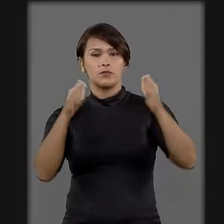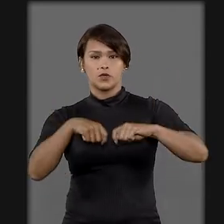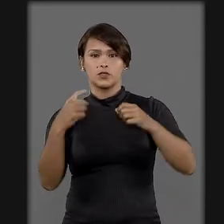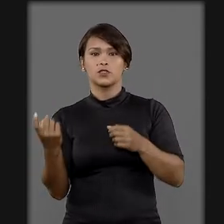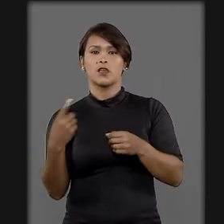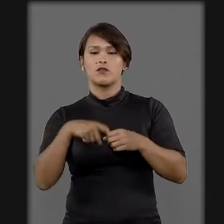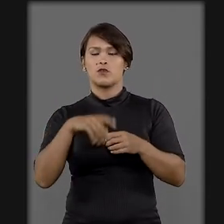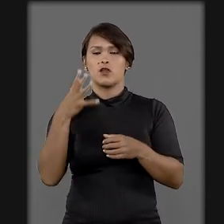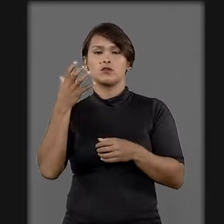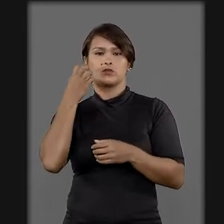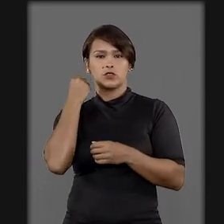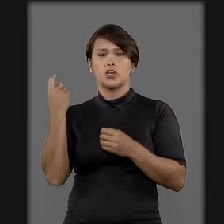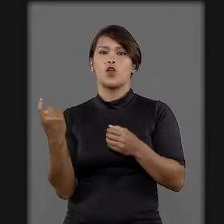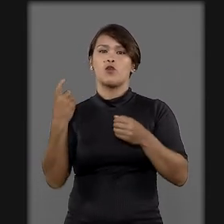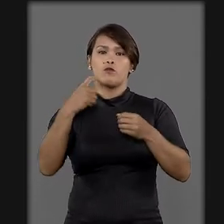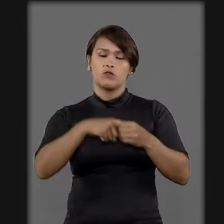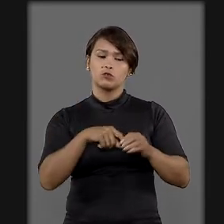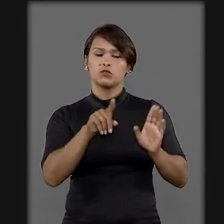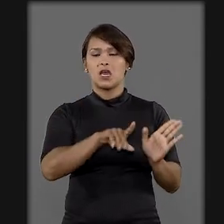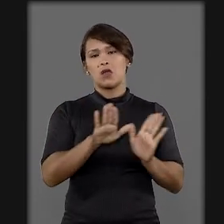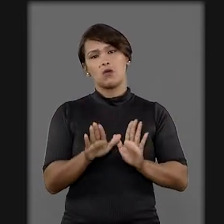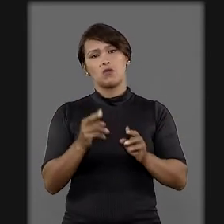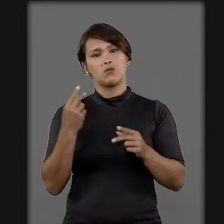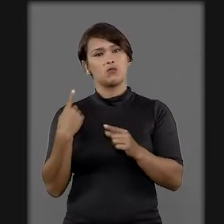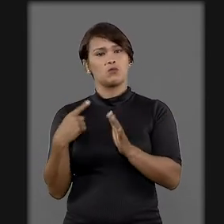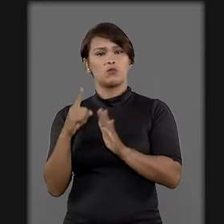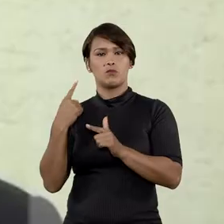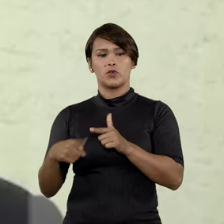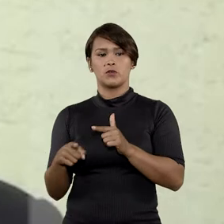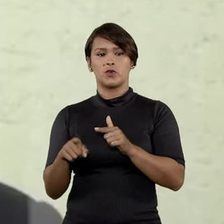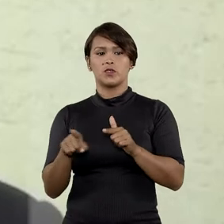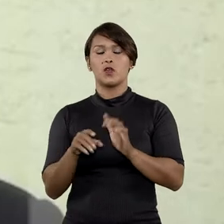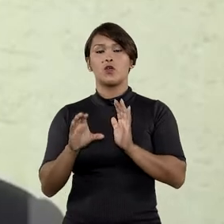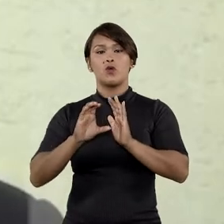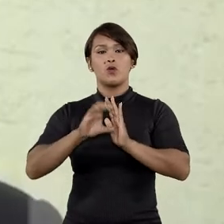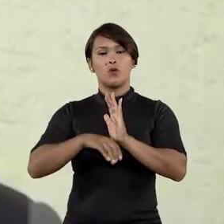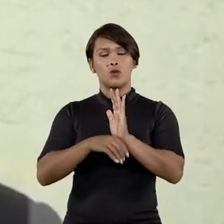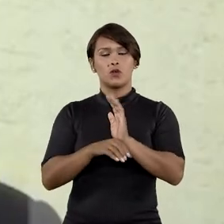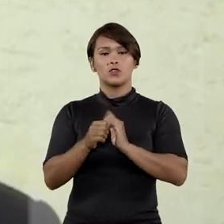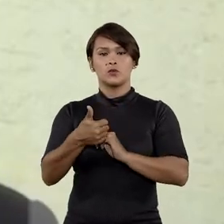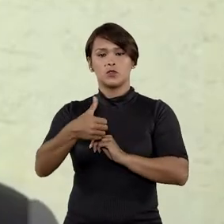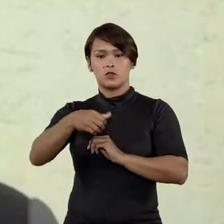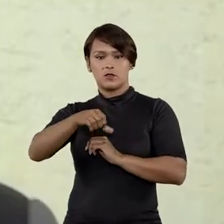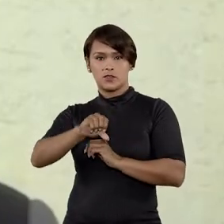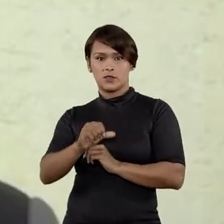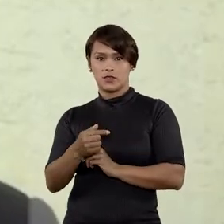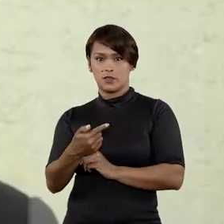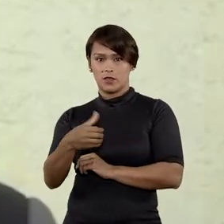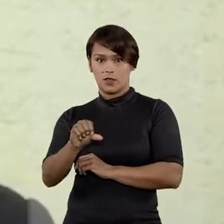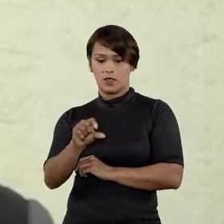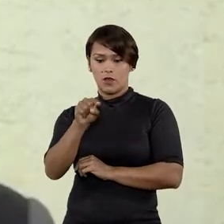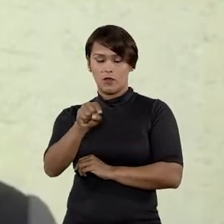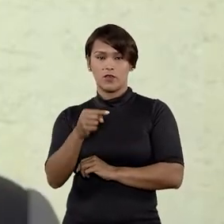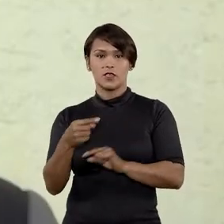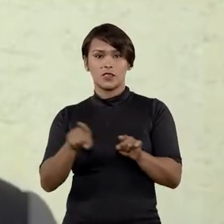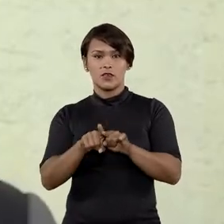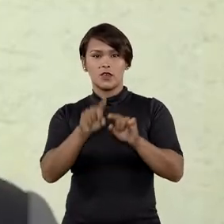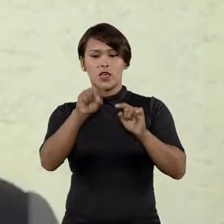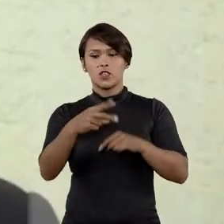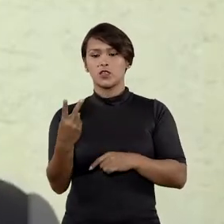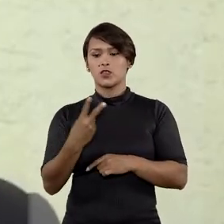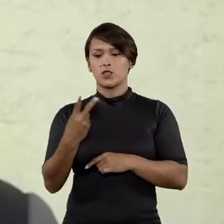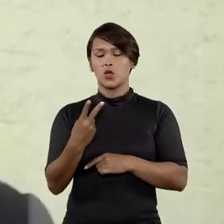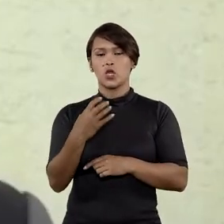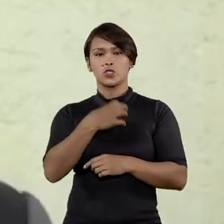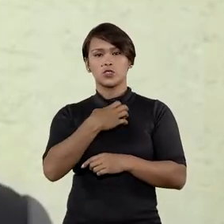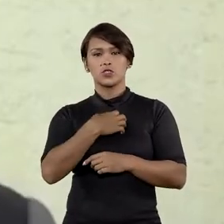possibilidades de adoção revogável ou irrevogável. Pelo Código de Menores de 1979, onde